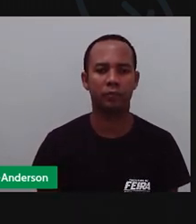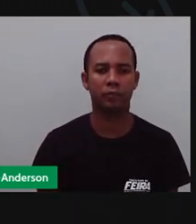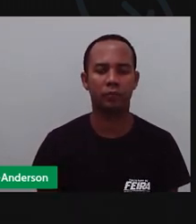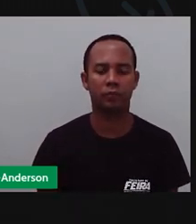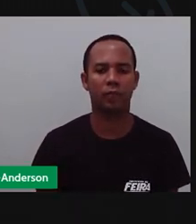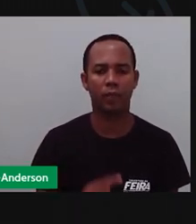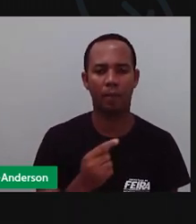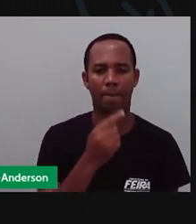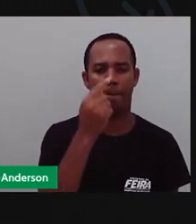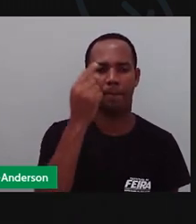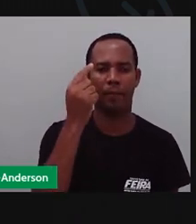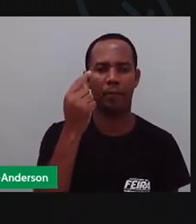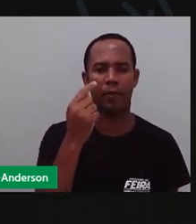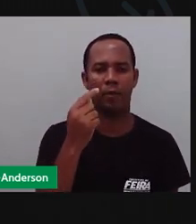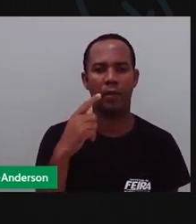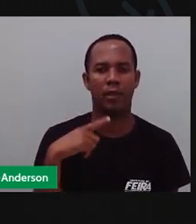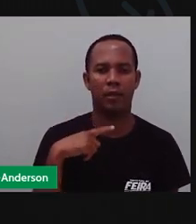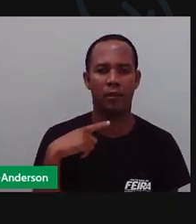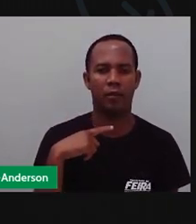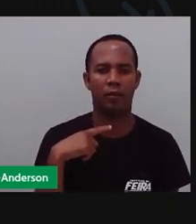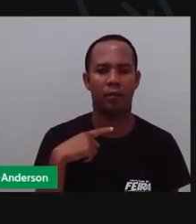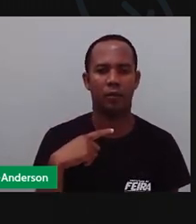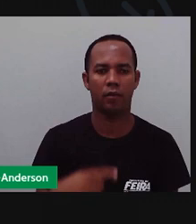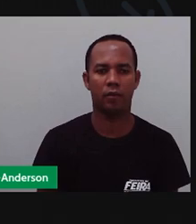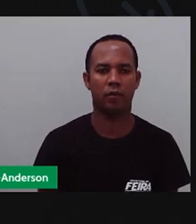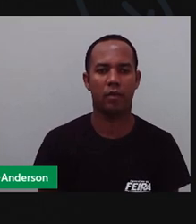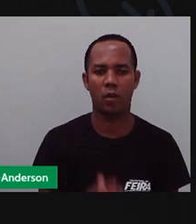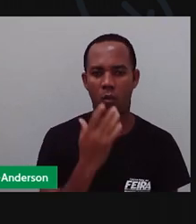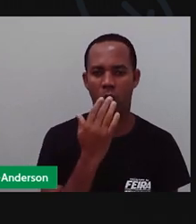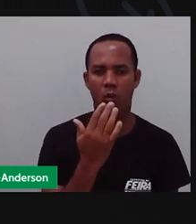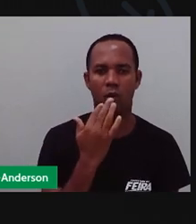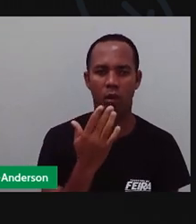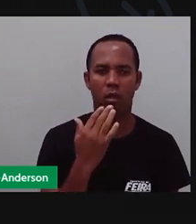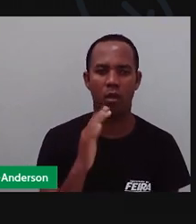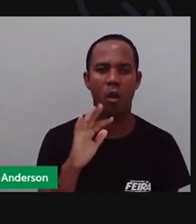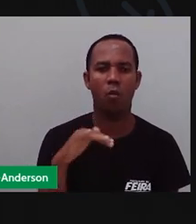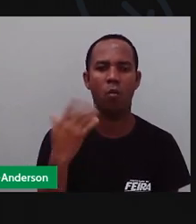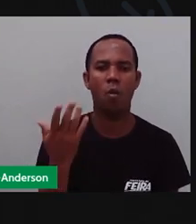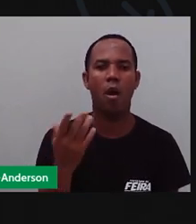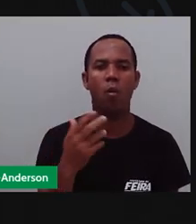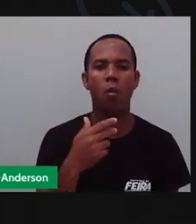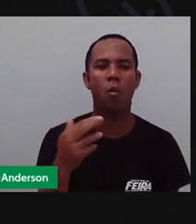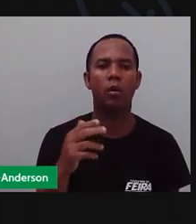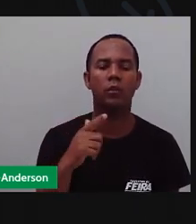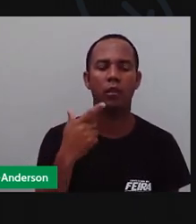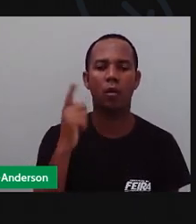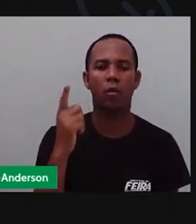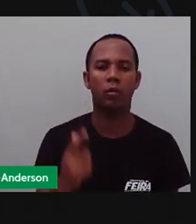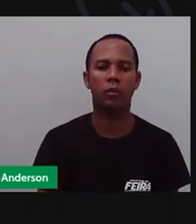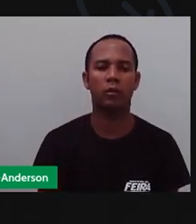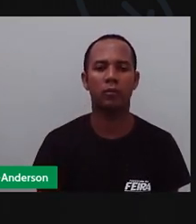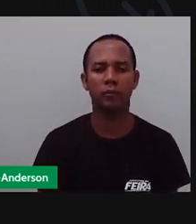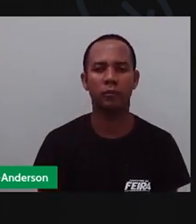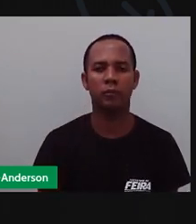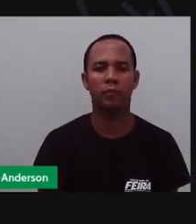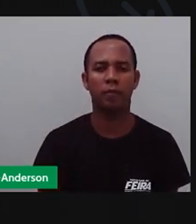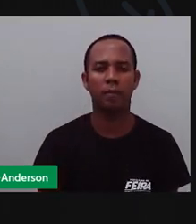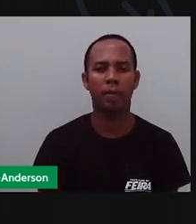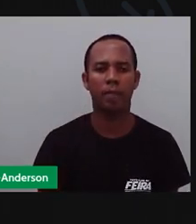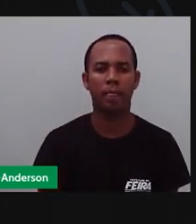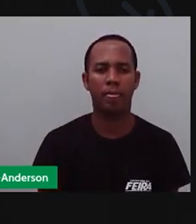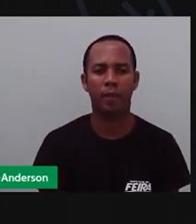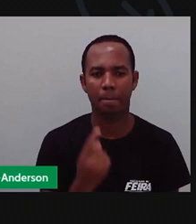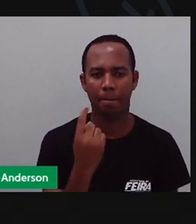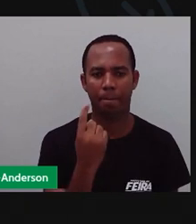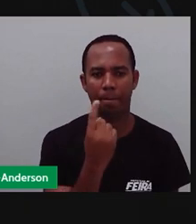A primeira legenda eu já tenho ali. Que são o quê? As cores, né? E qual a outra coisa? Representar o quê? Cada